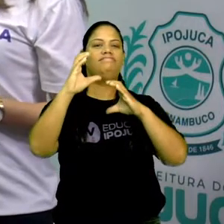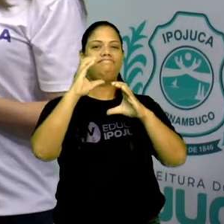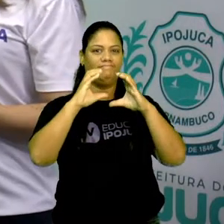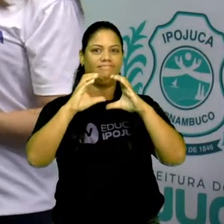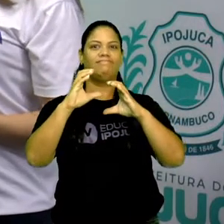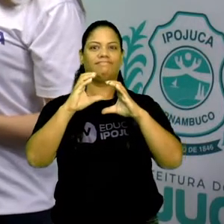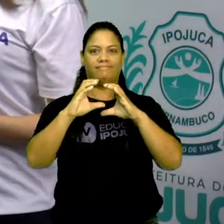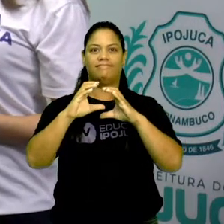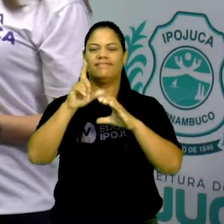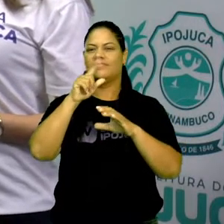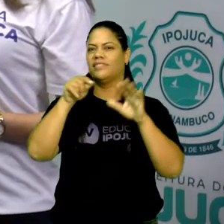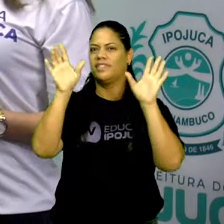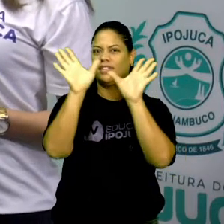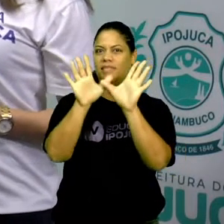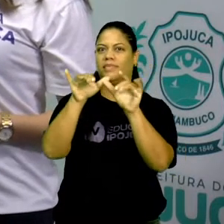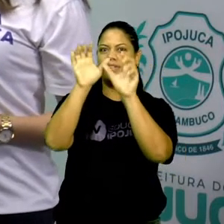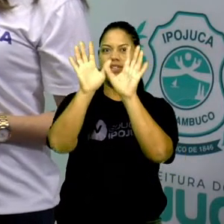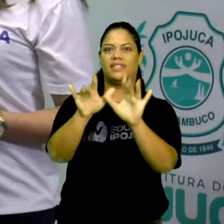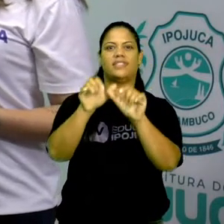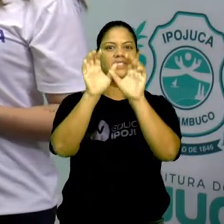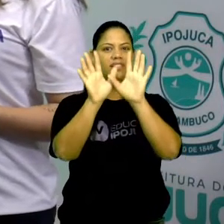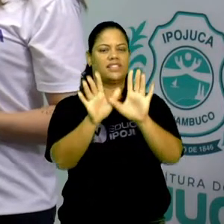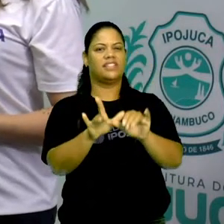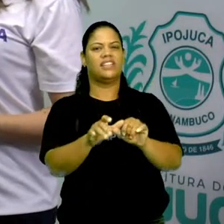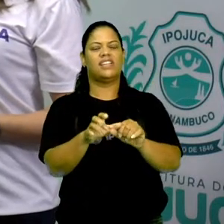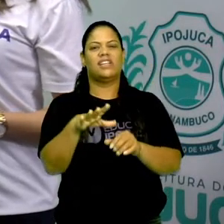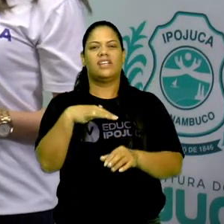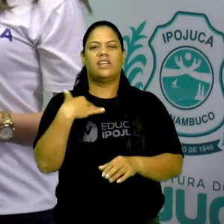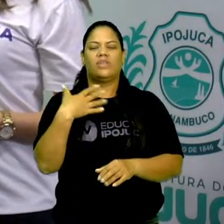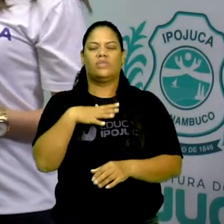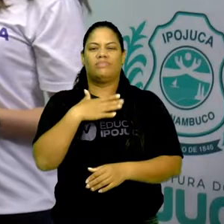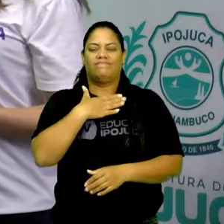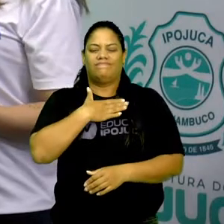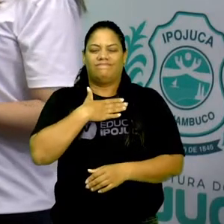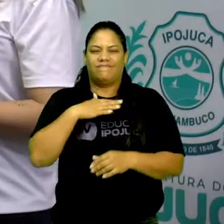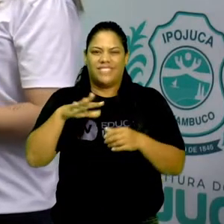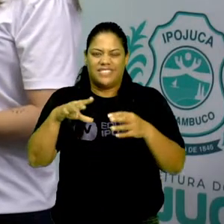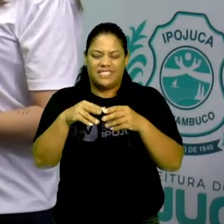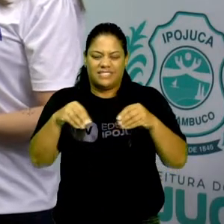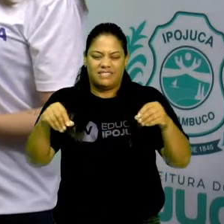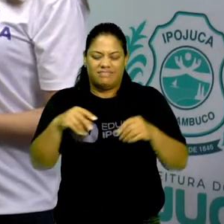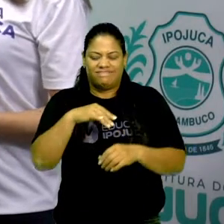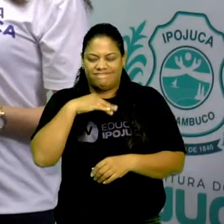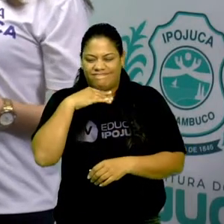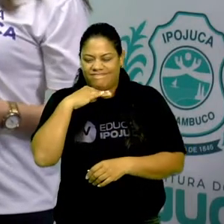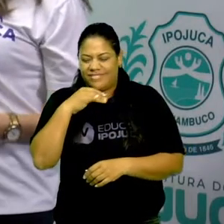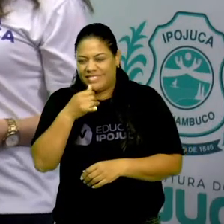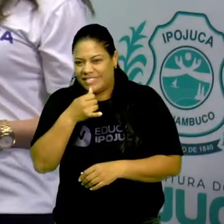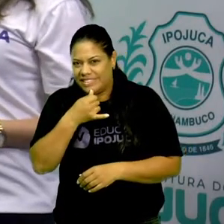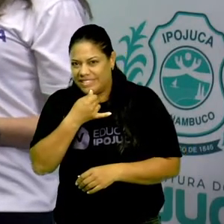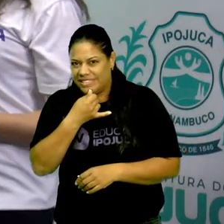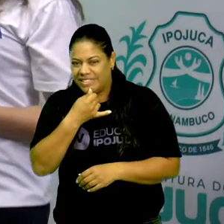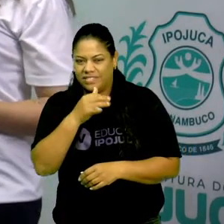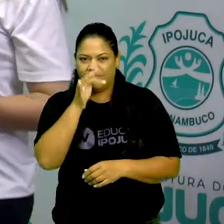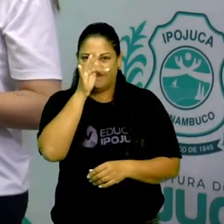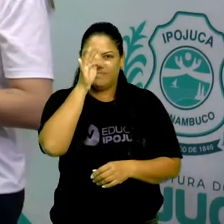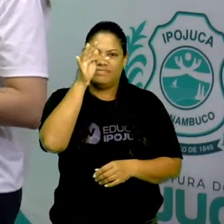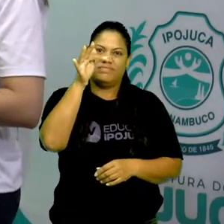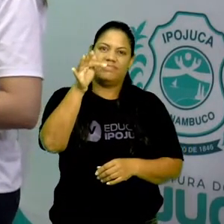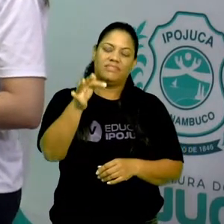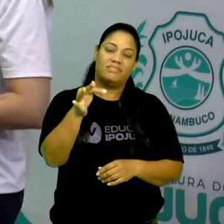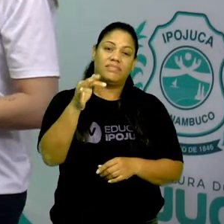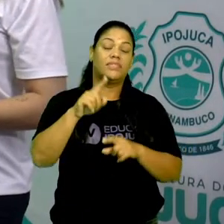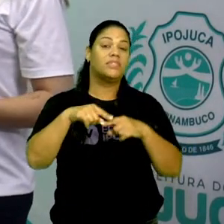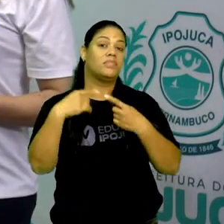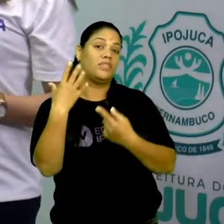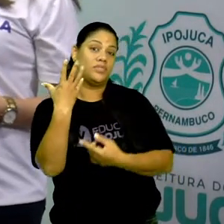de Veneza. Eu morro sufocado em terra estrangeira. Nossas flores são mais